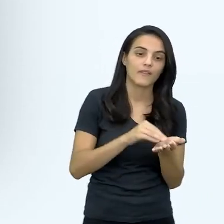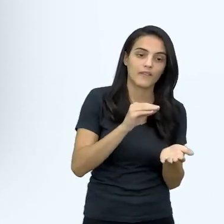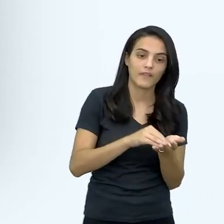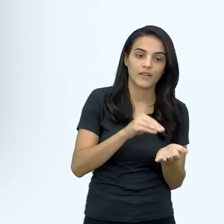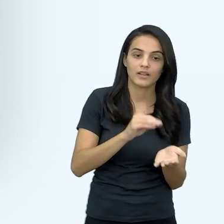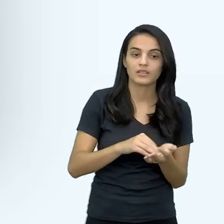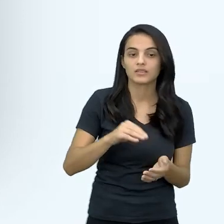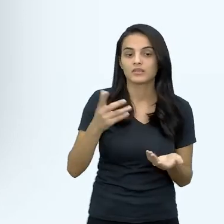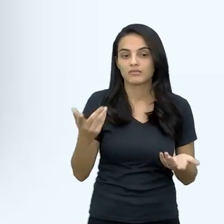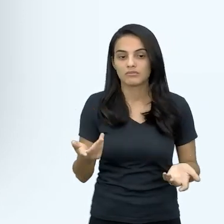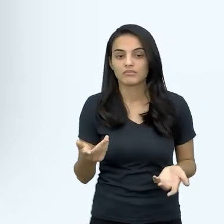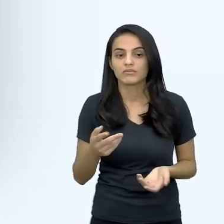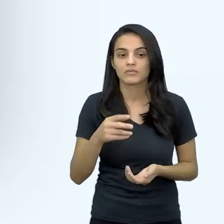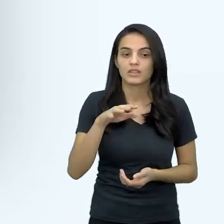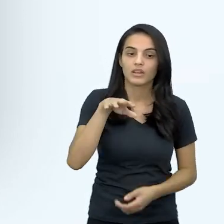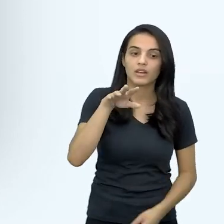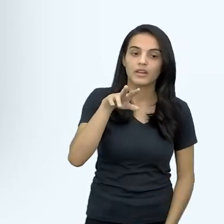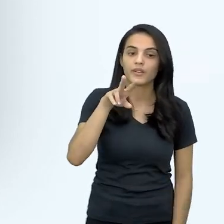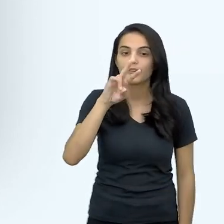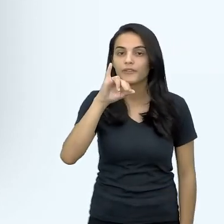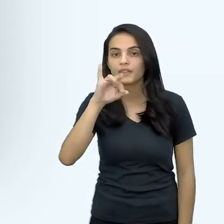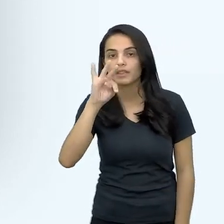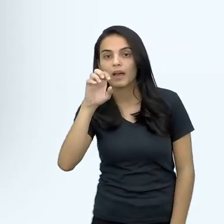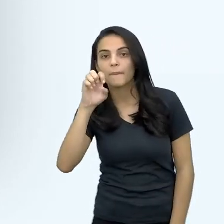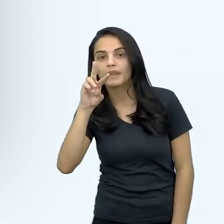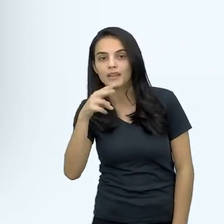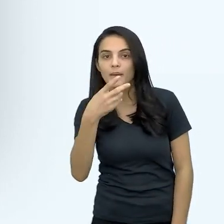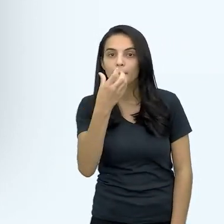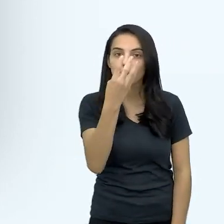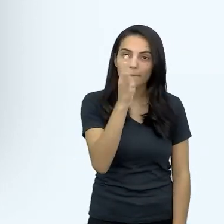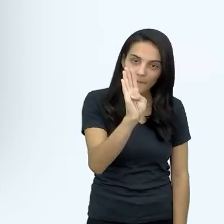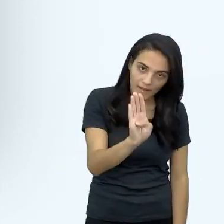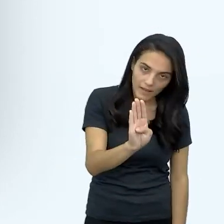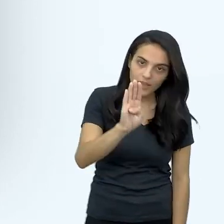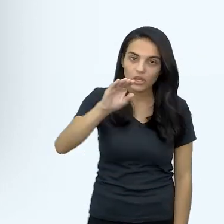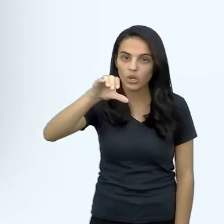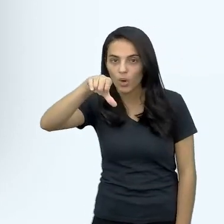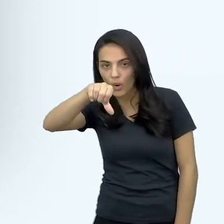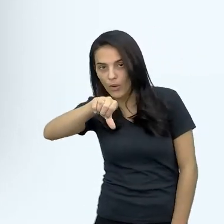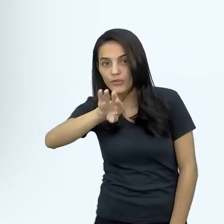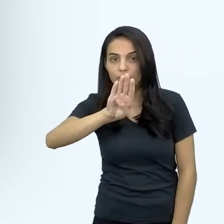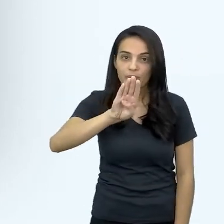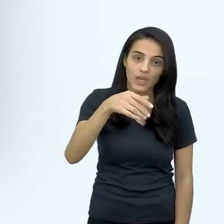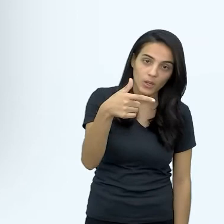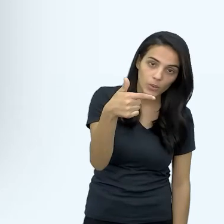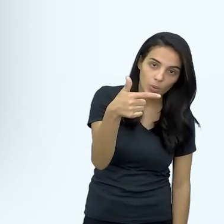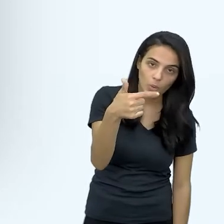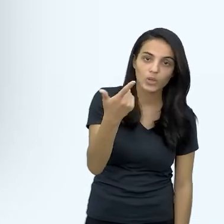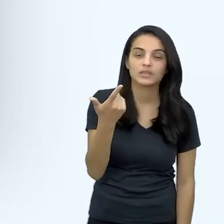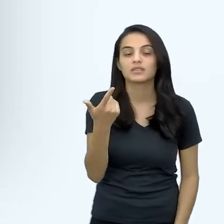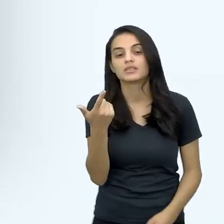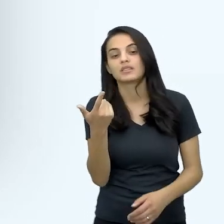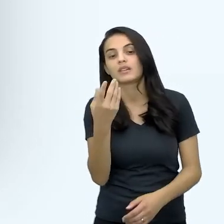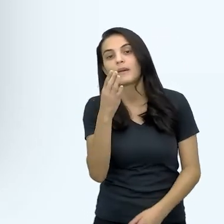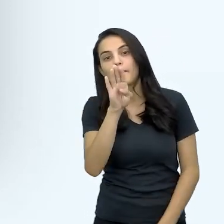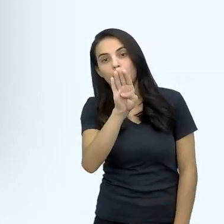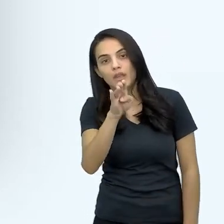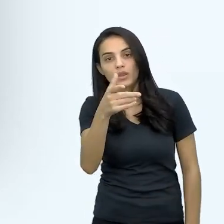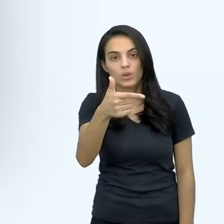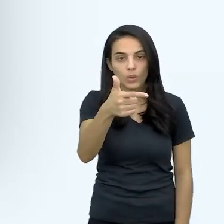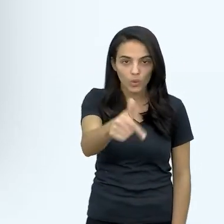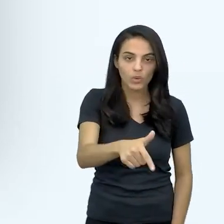aciofólico, justamente a vitamina B9, né, que a gente conhece também, né, anemia por deficiência de vitamina B12,